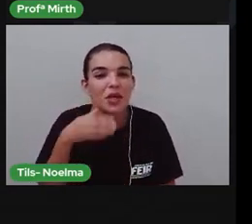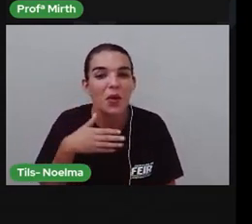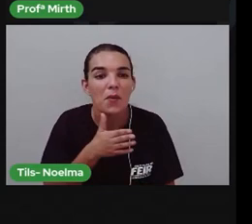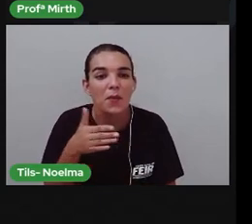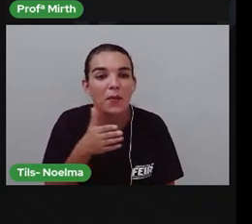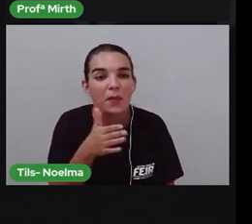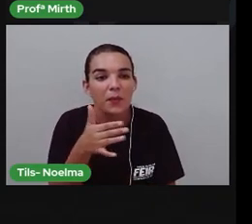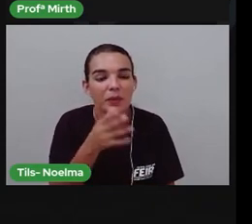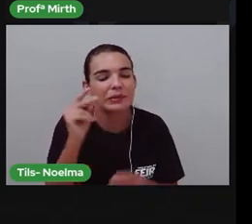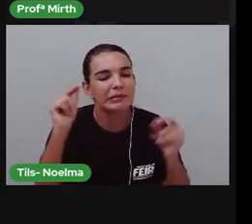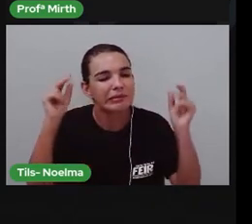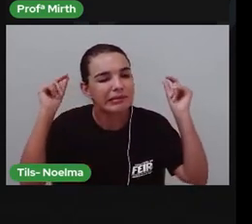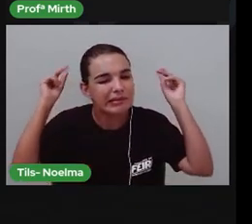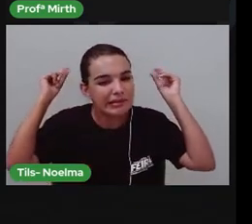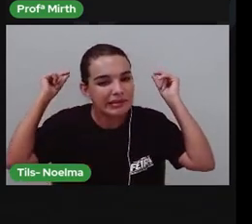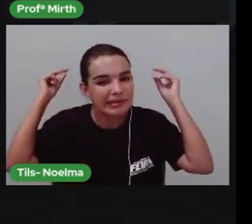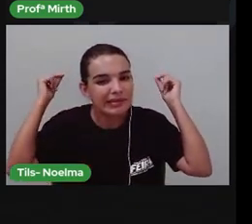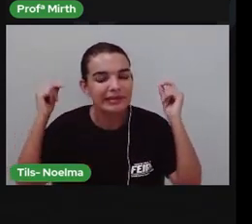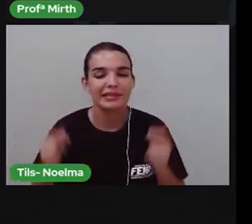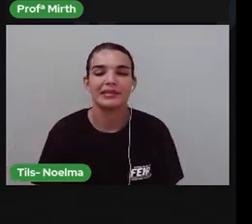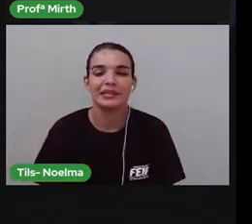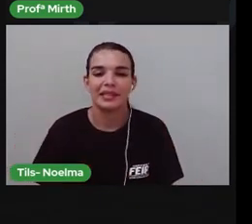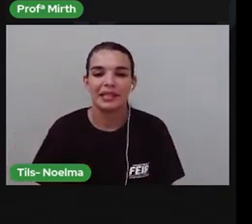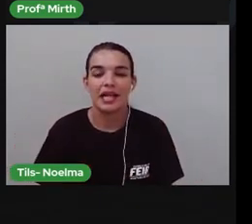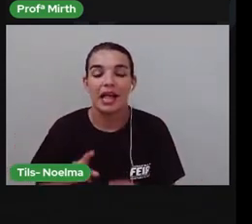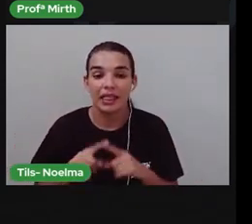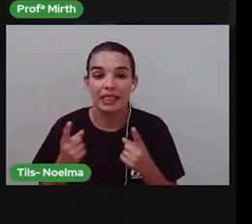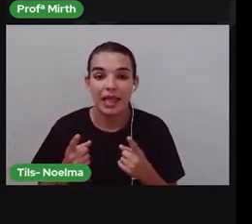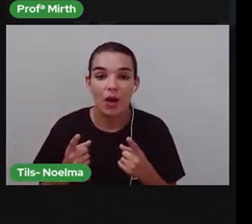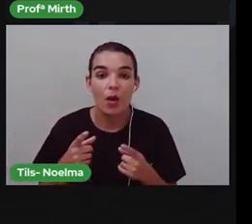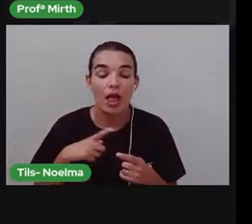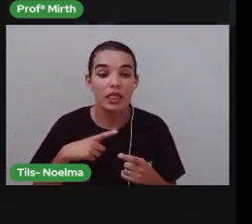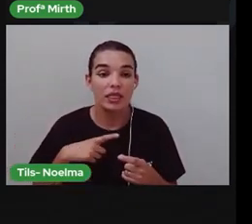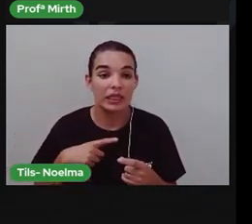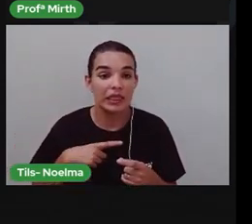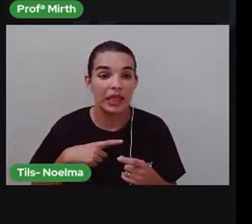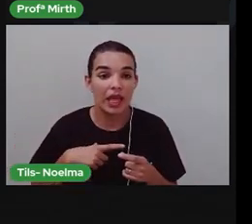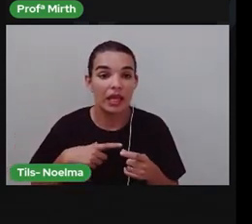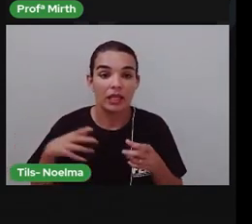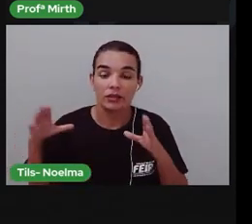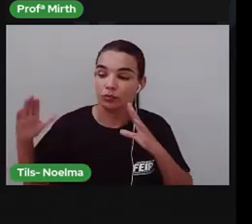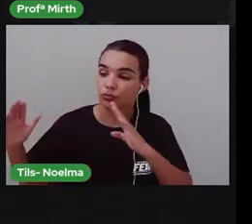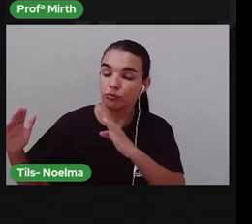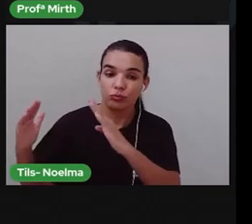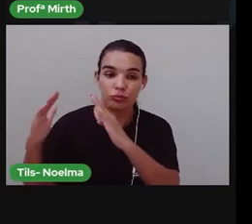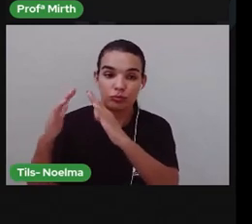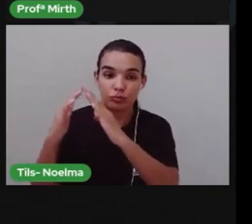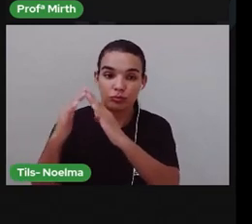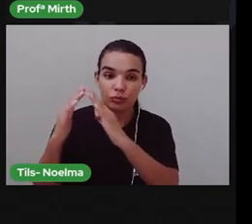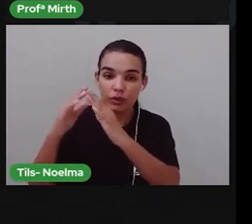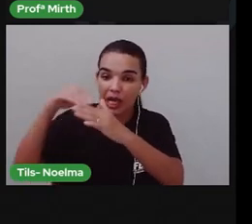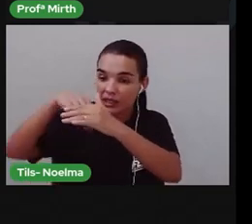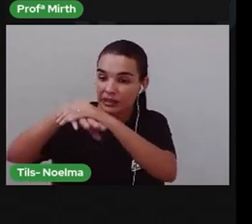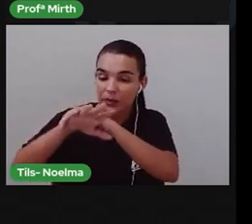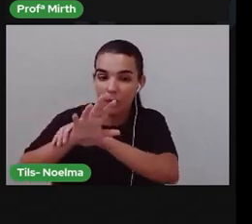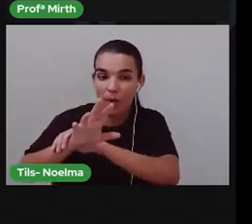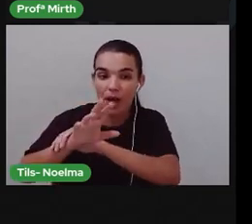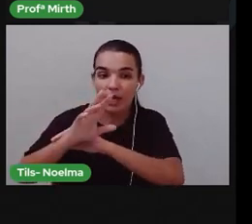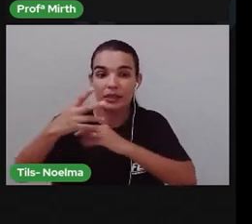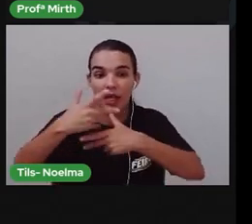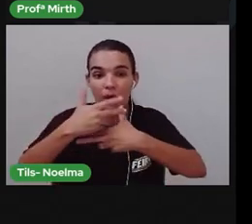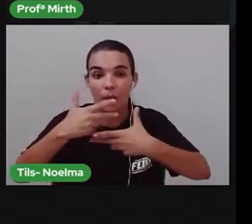As melhores peças coletadas Estão reunidas reunidas Estão No museu Da Universidade Regional Do Cariri Aqui mesmo Em Santana